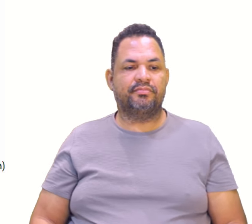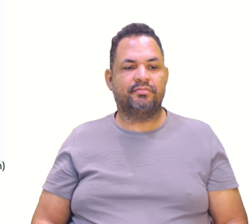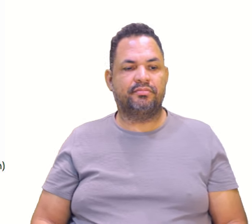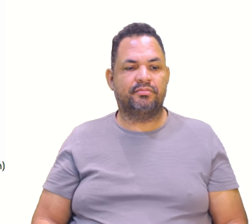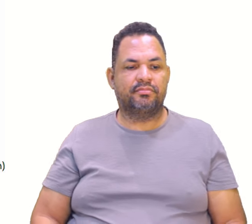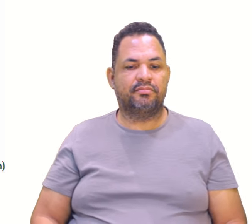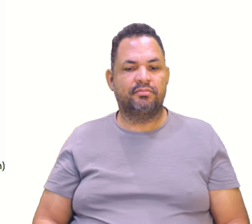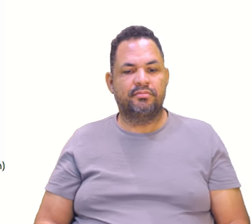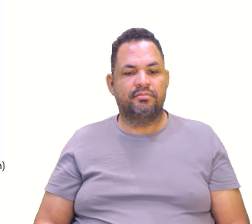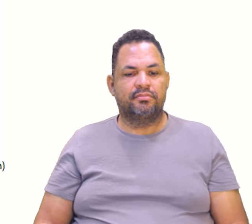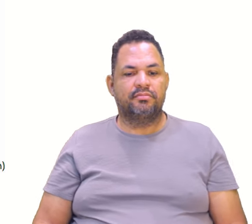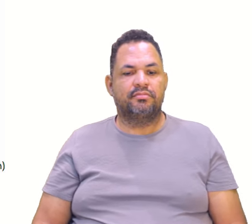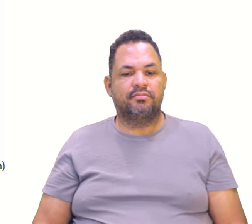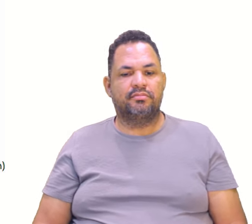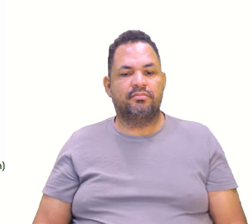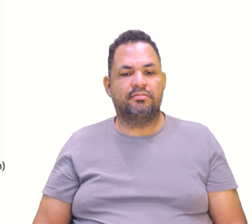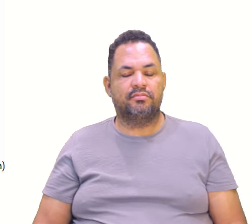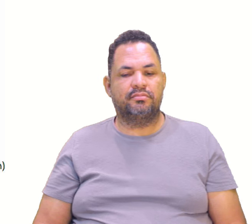antena seja a letra A.